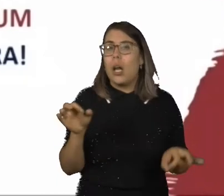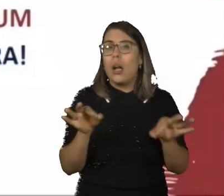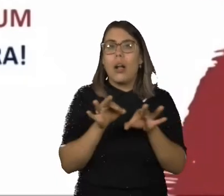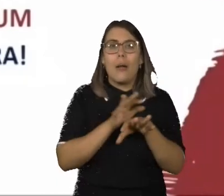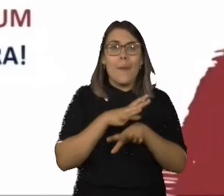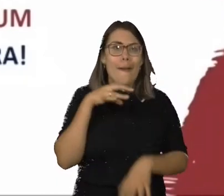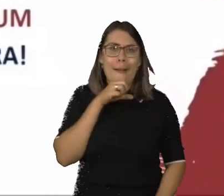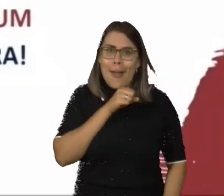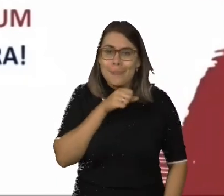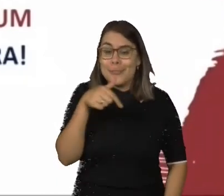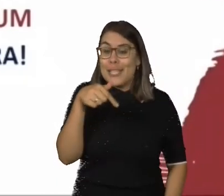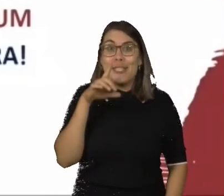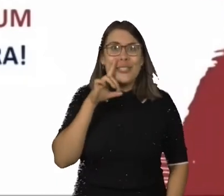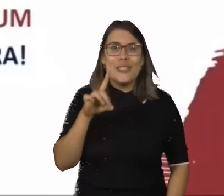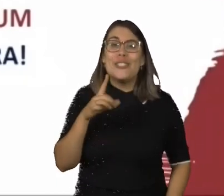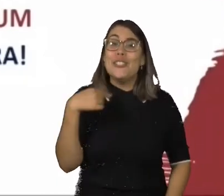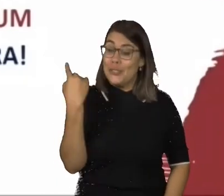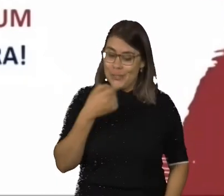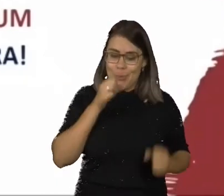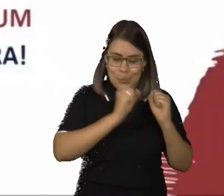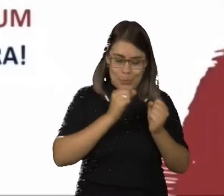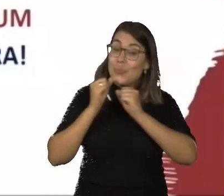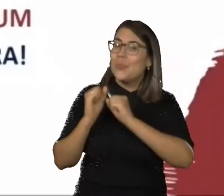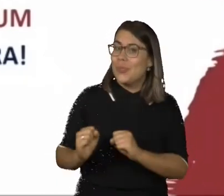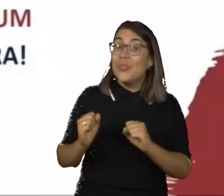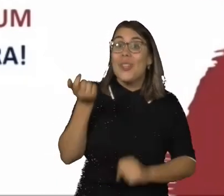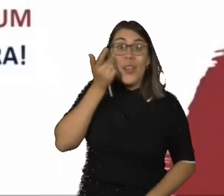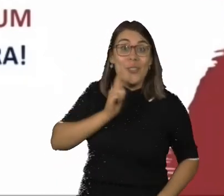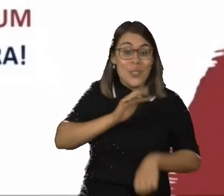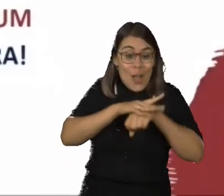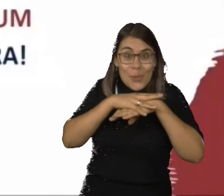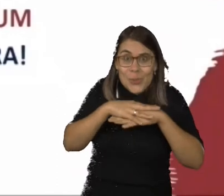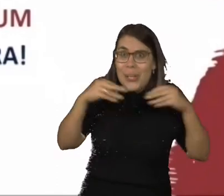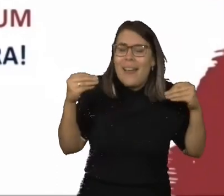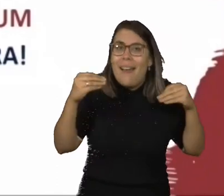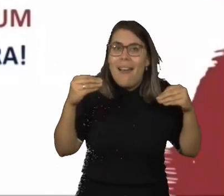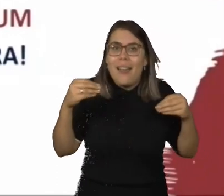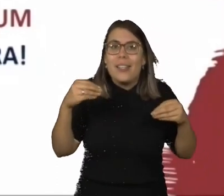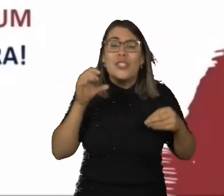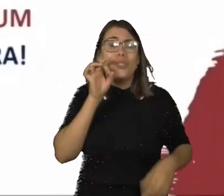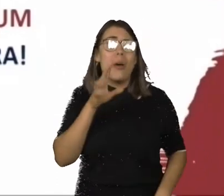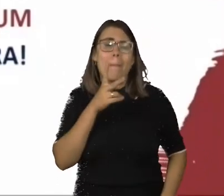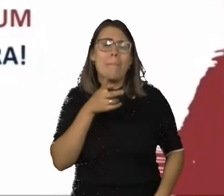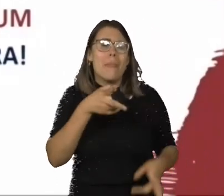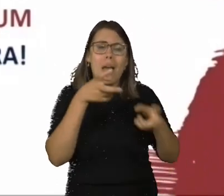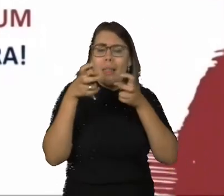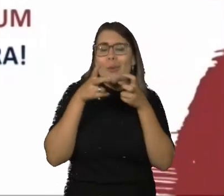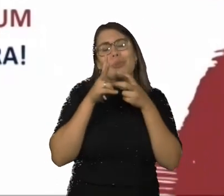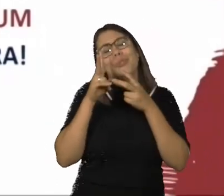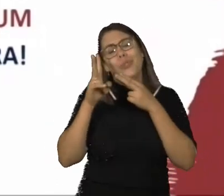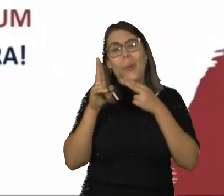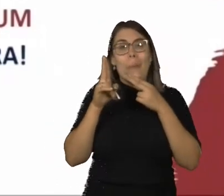chama isso de autocura. Nós temos um poder dentro de nós, que muitas vezes, ele está simplesmente adormecido, encoberto, ou